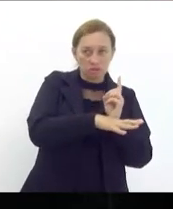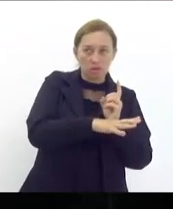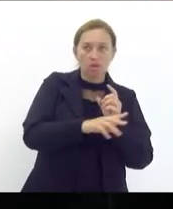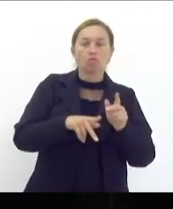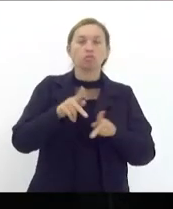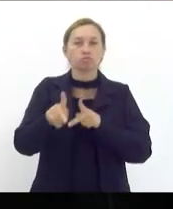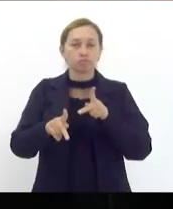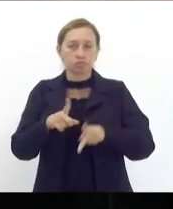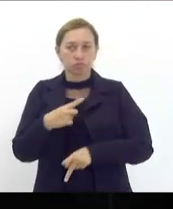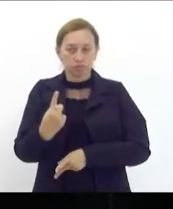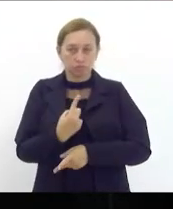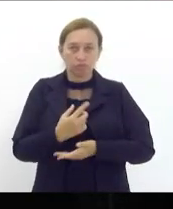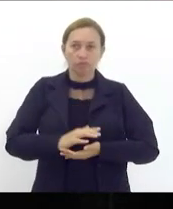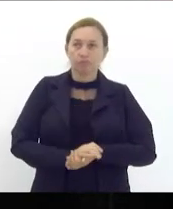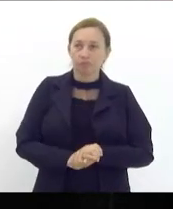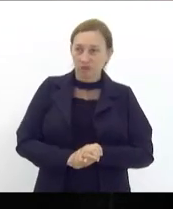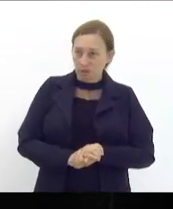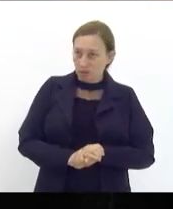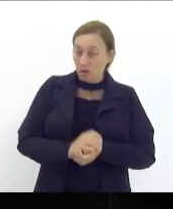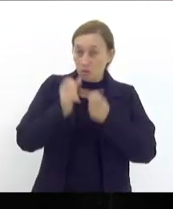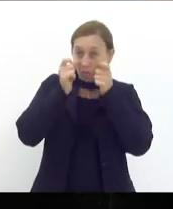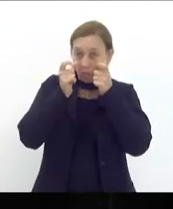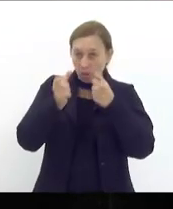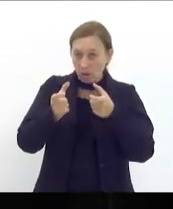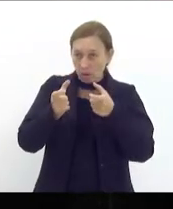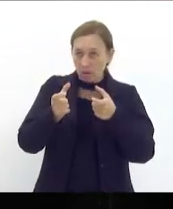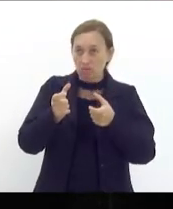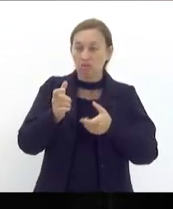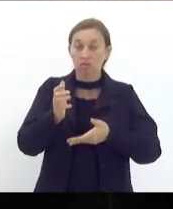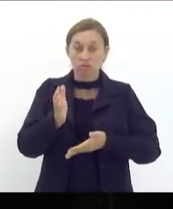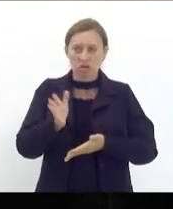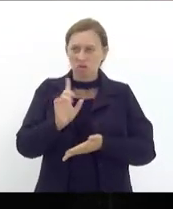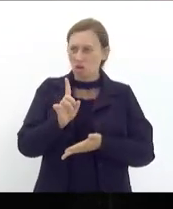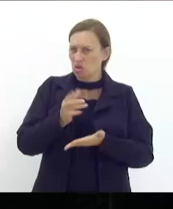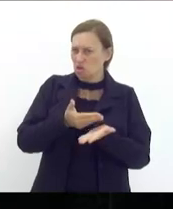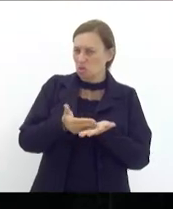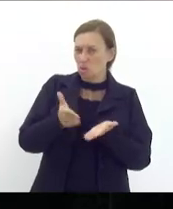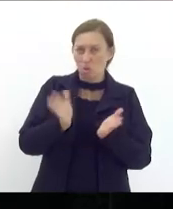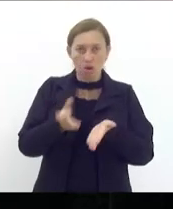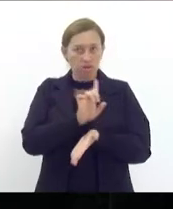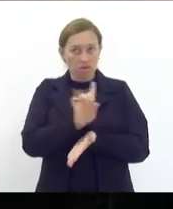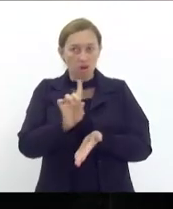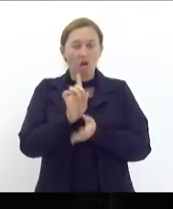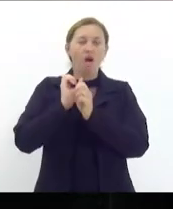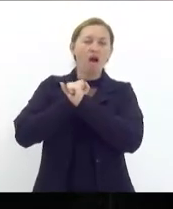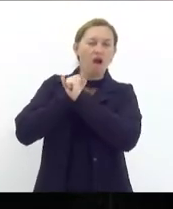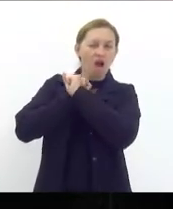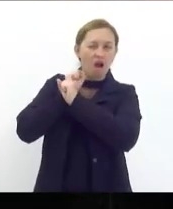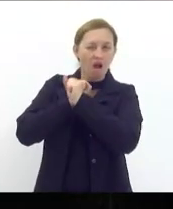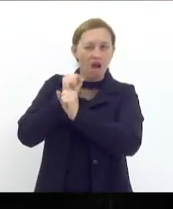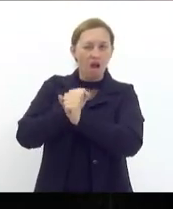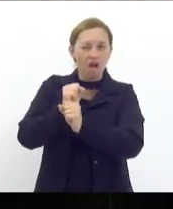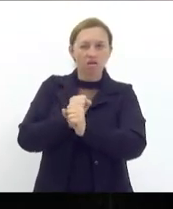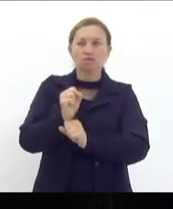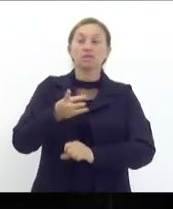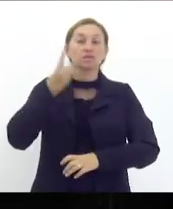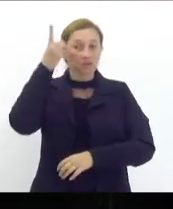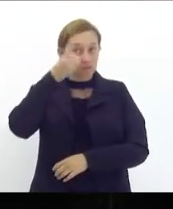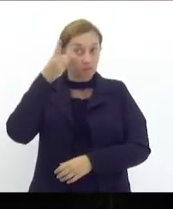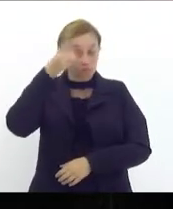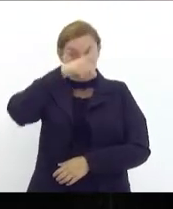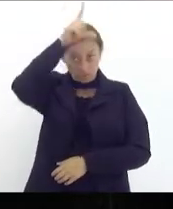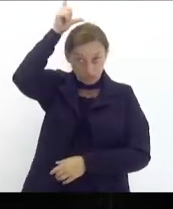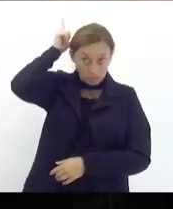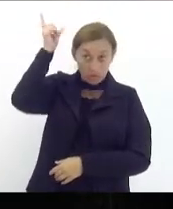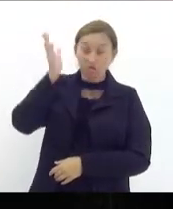população o sinal de alerta está aceso e não é de agora já há muito tempo aqui o deputado Luiz Paulo